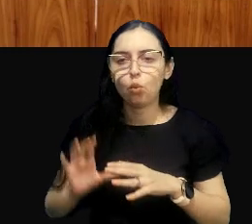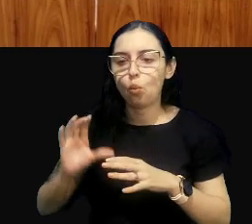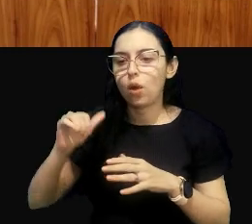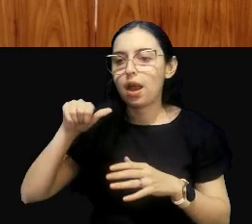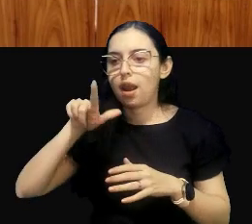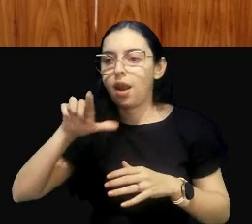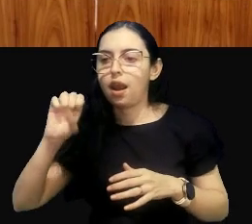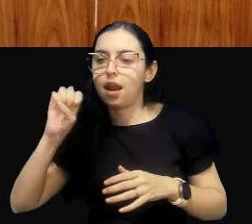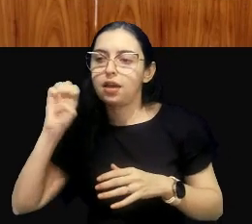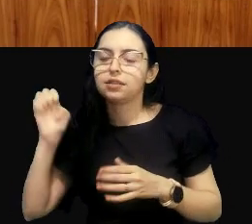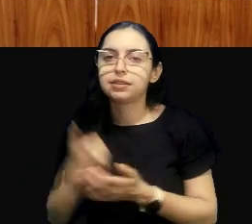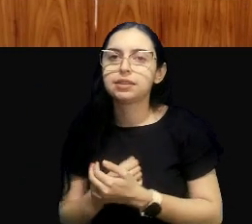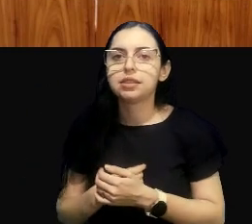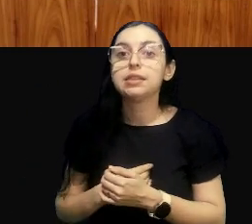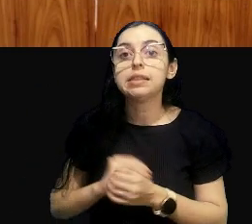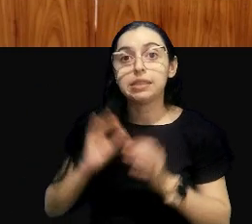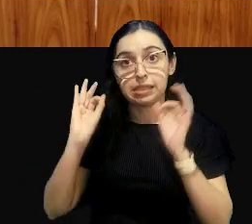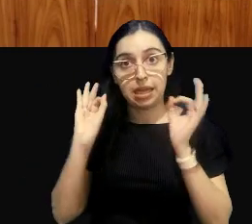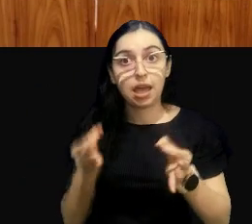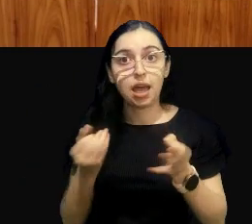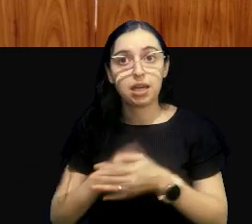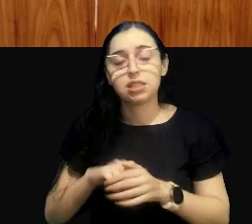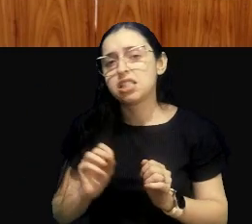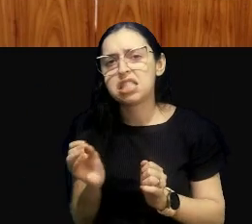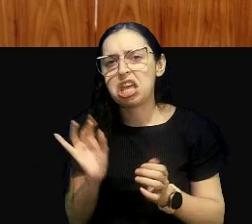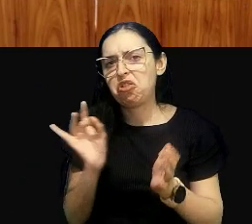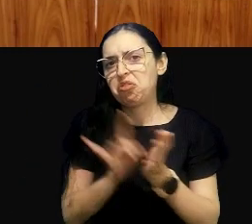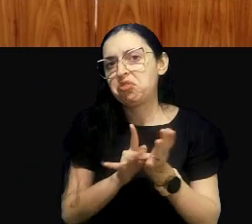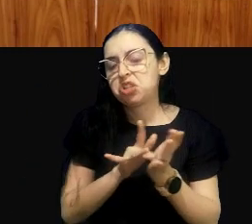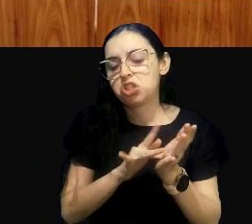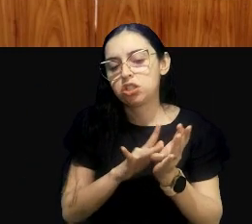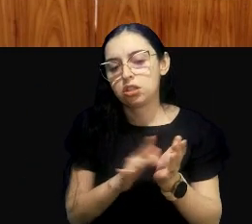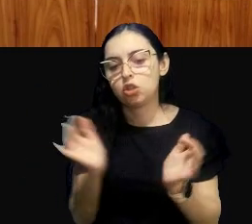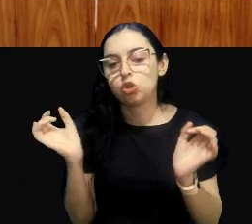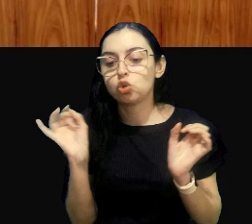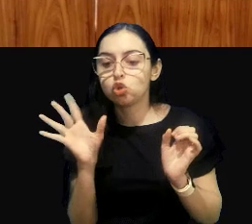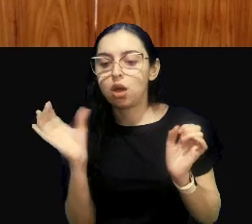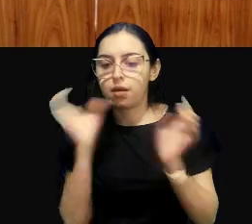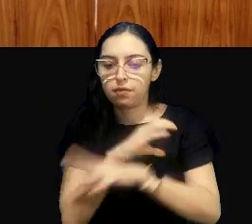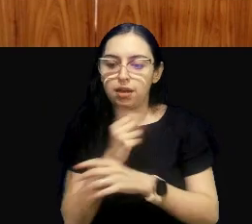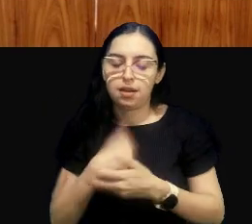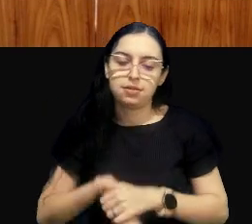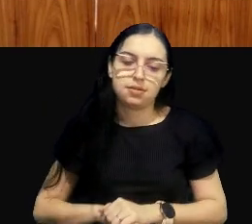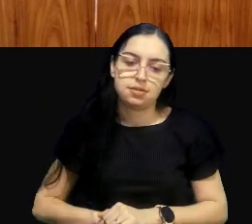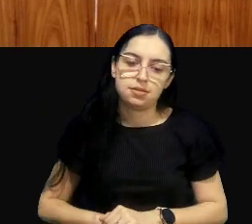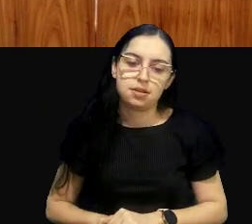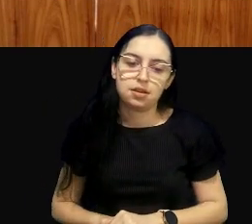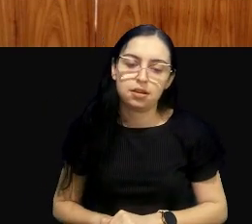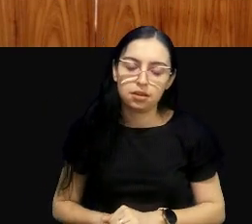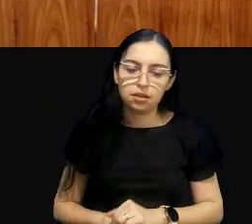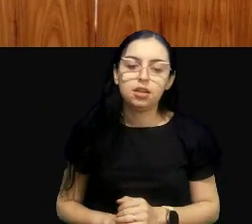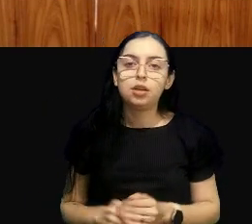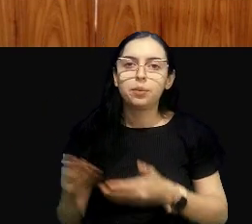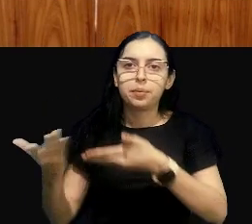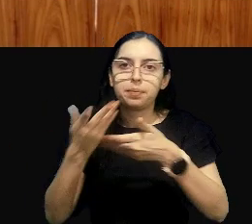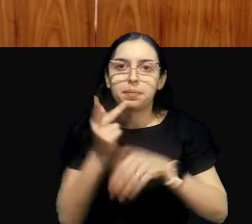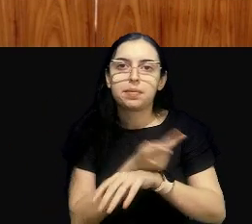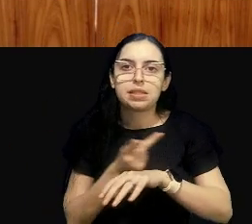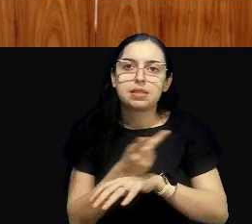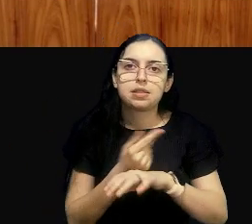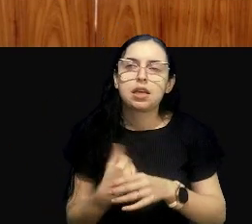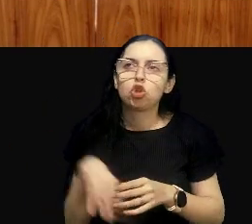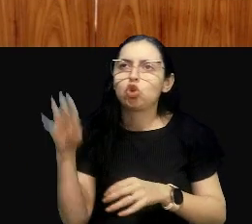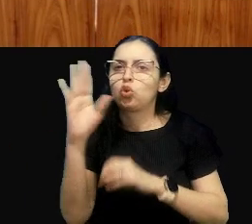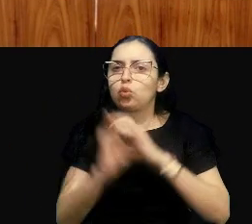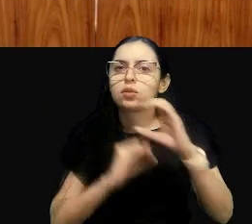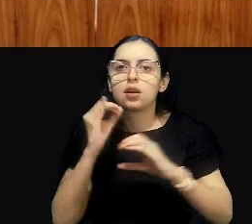artificiais, então, acho que, e só para concluir bem rapidamente, Inês, quando a gente recebe algum pesquisador de fora, e eu vou